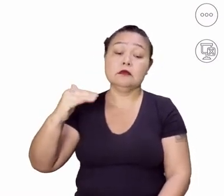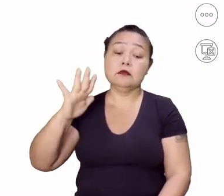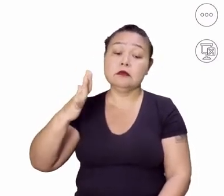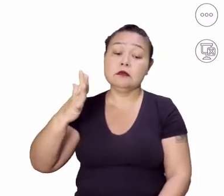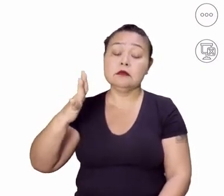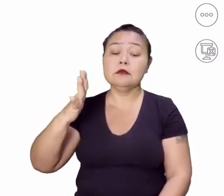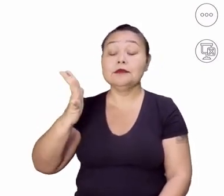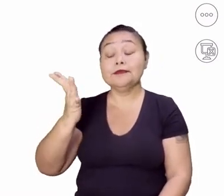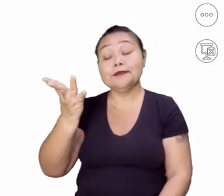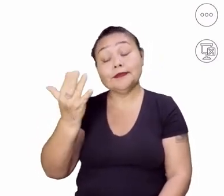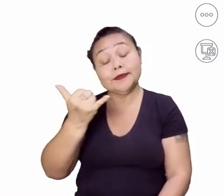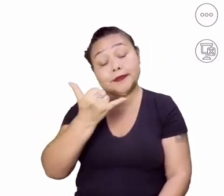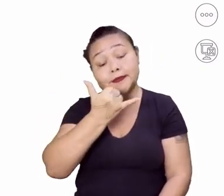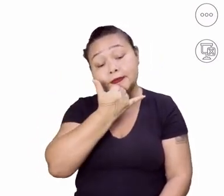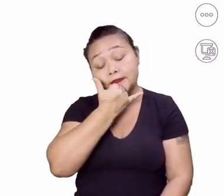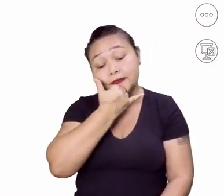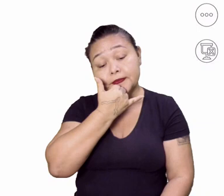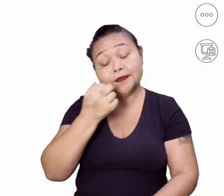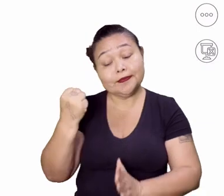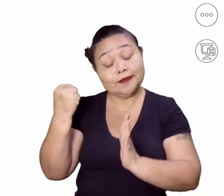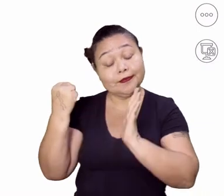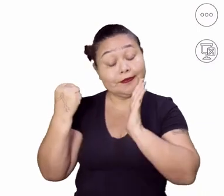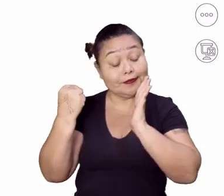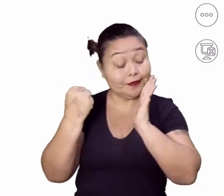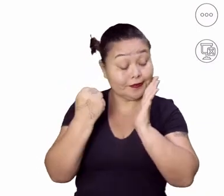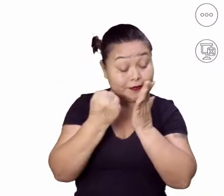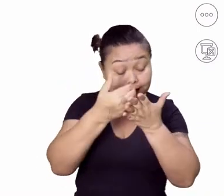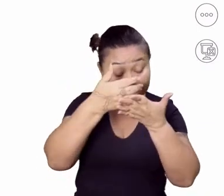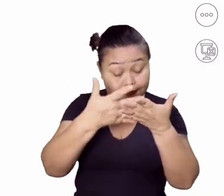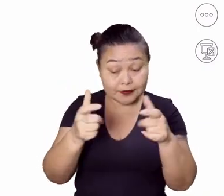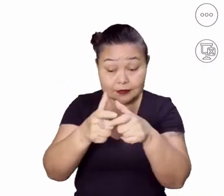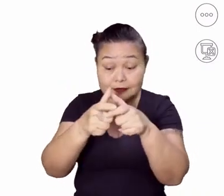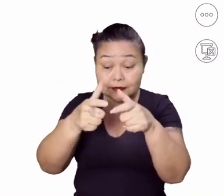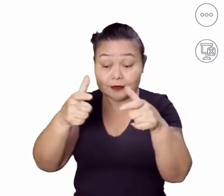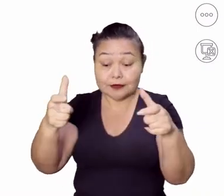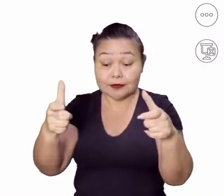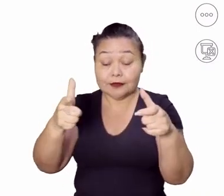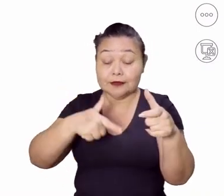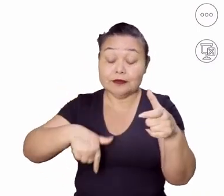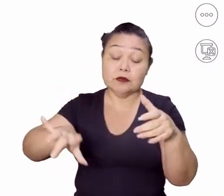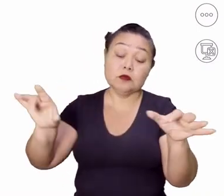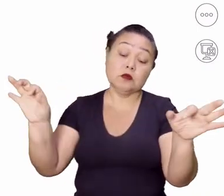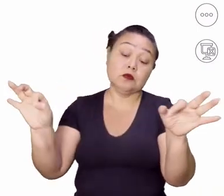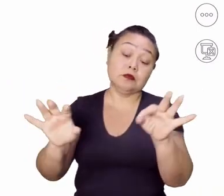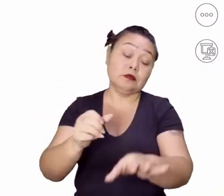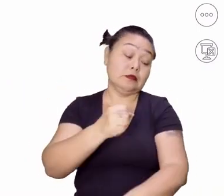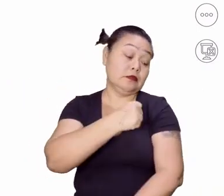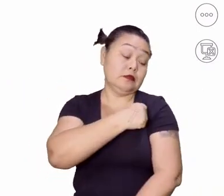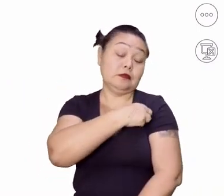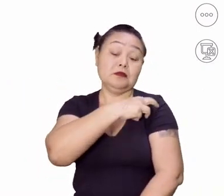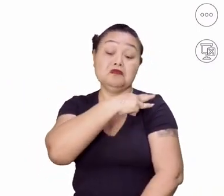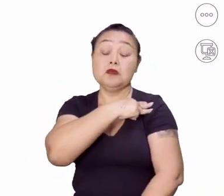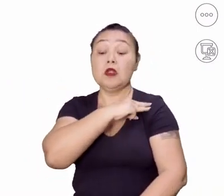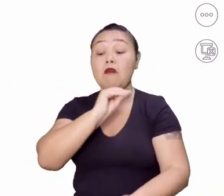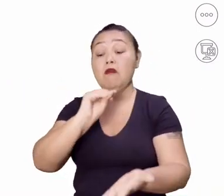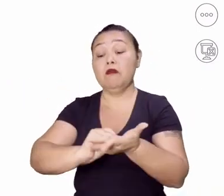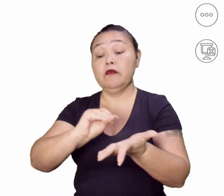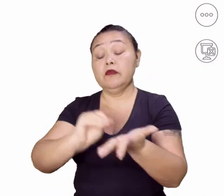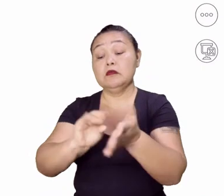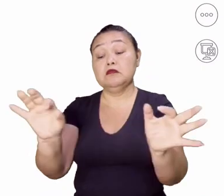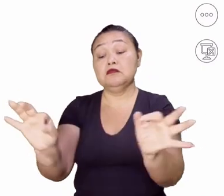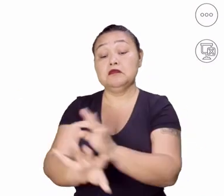com a triste marca, né? De ter a maioria ensino fundamental incompleto, né?